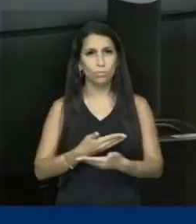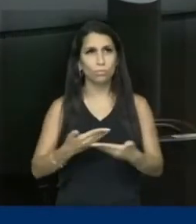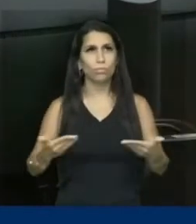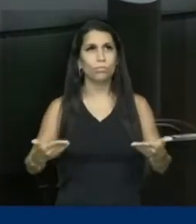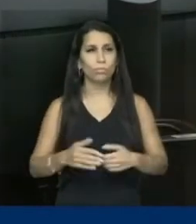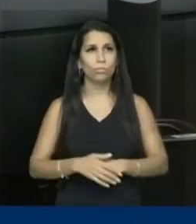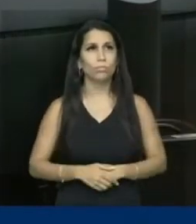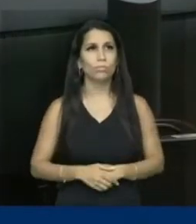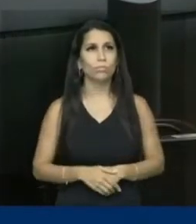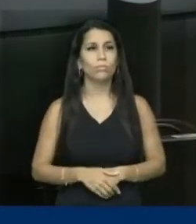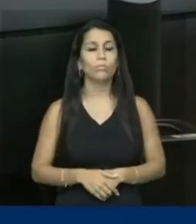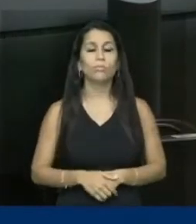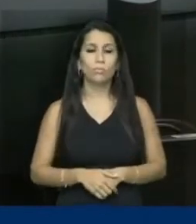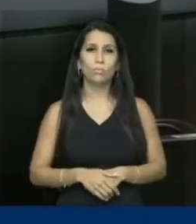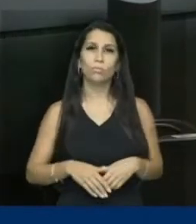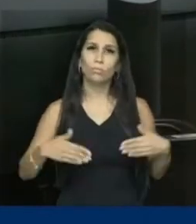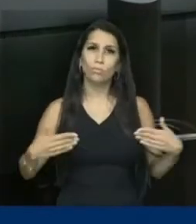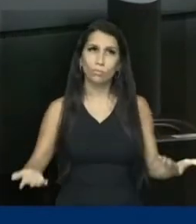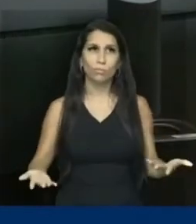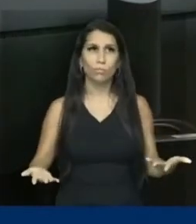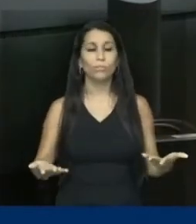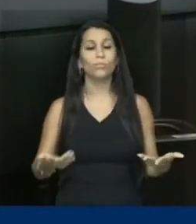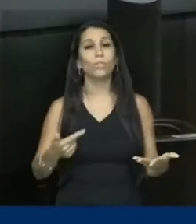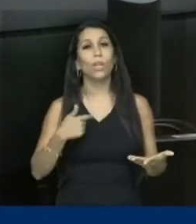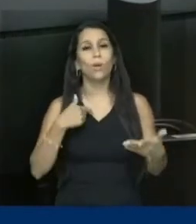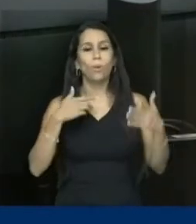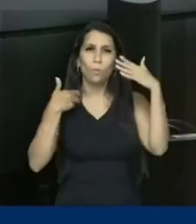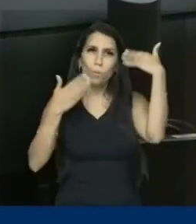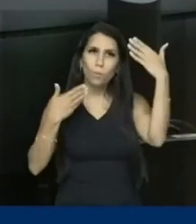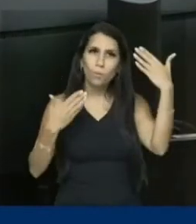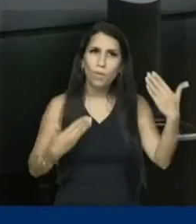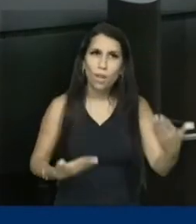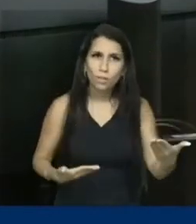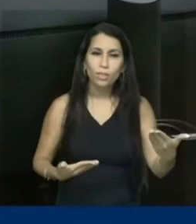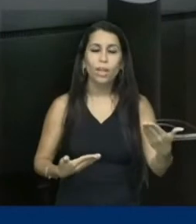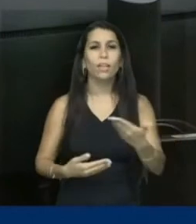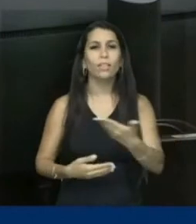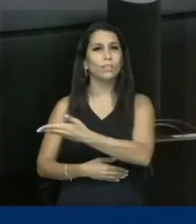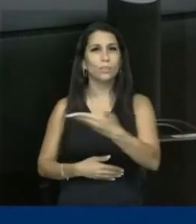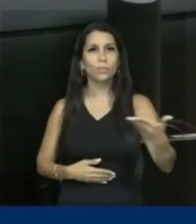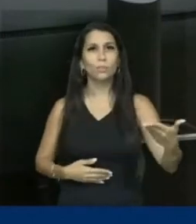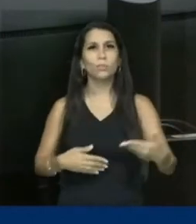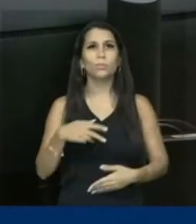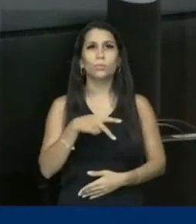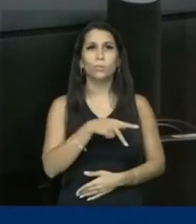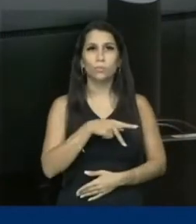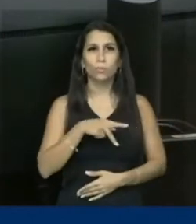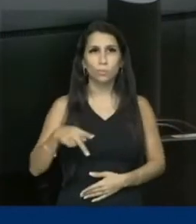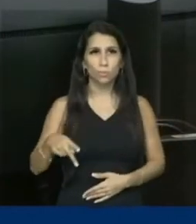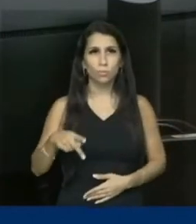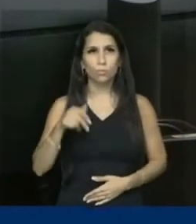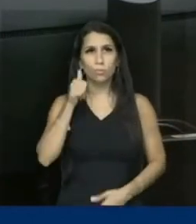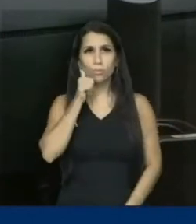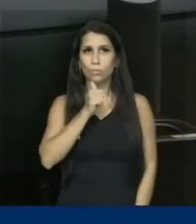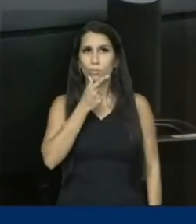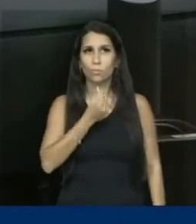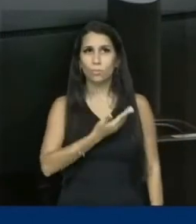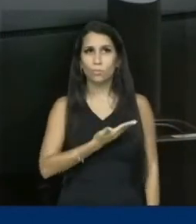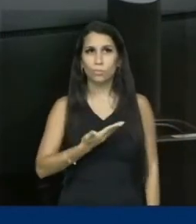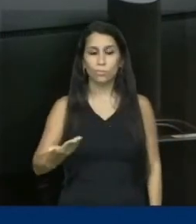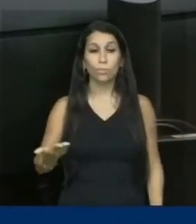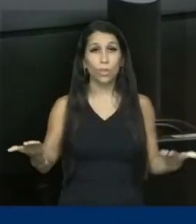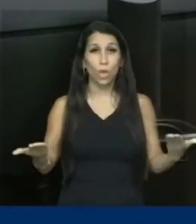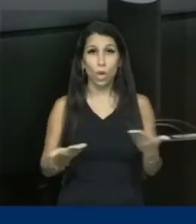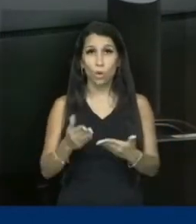inteireza. Portanto, fazendo as minhas homenagens, as nossas homenagens aos professores e professoras no